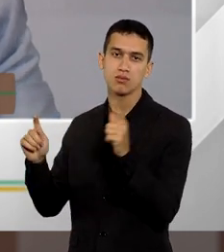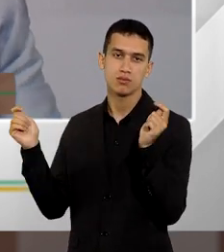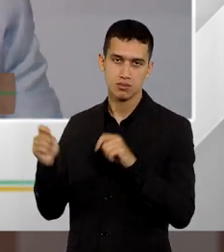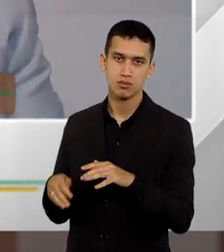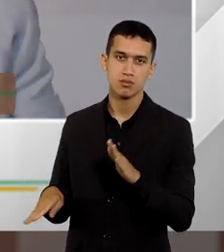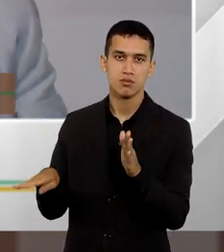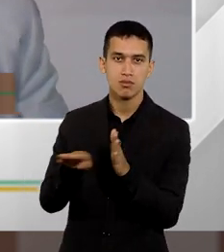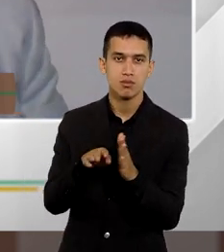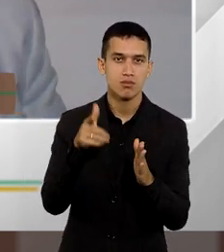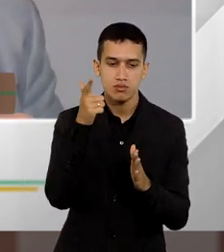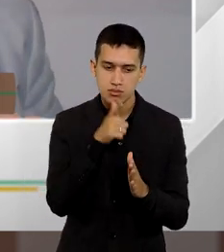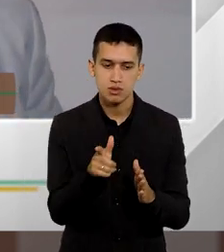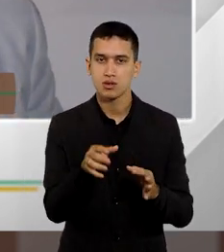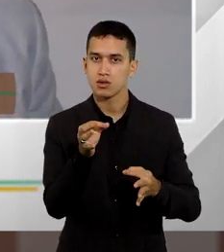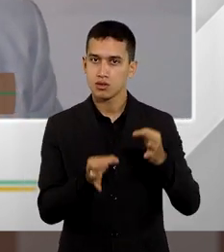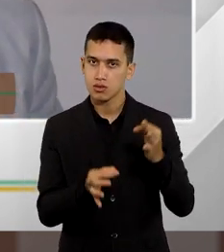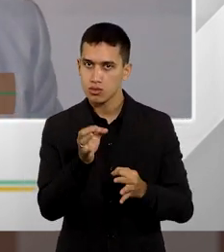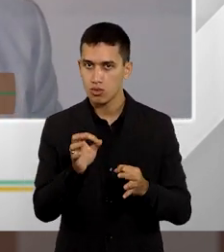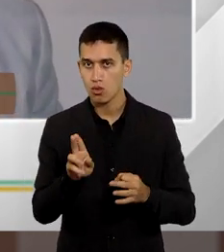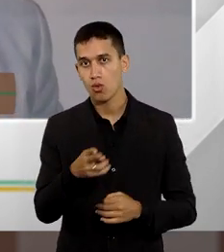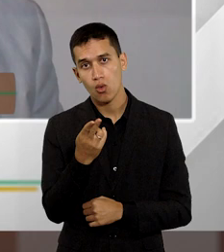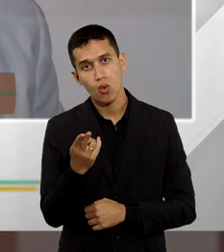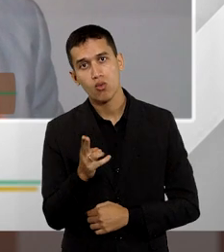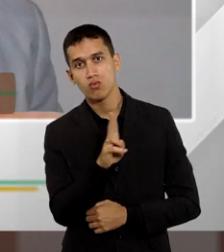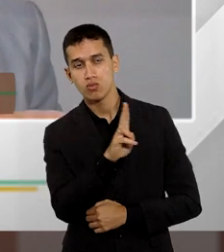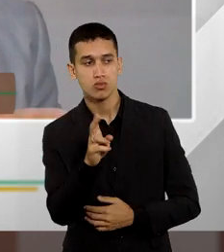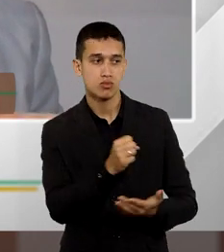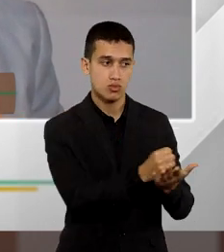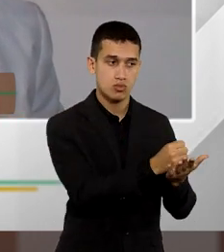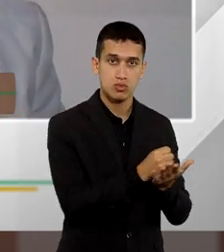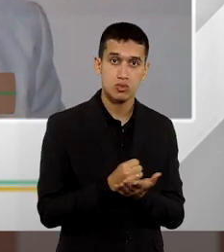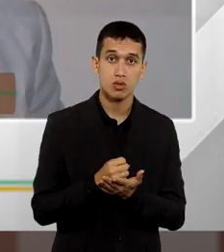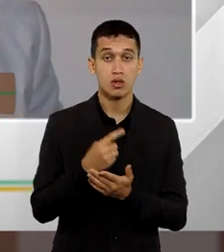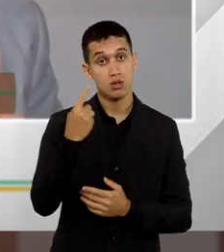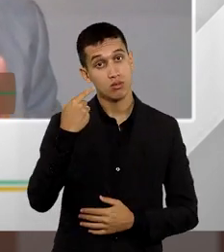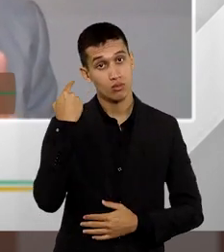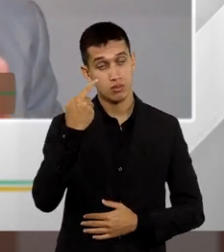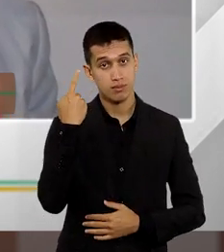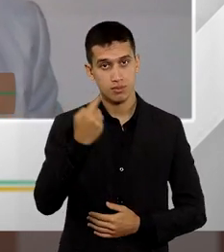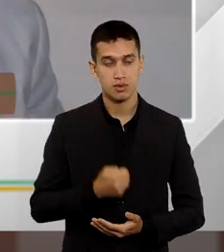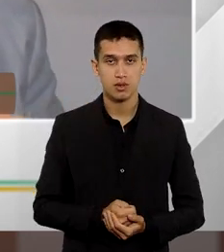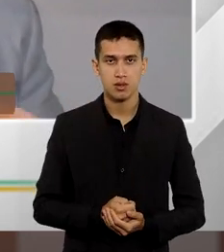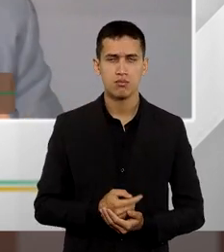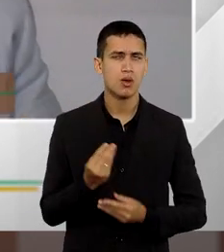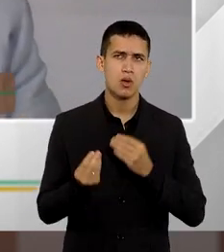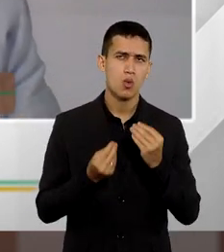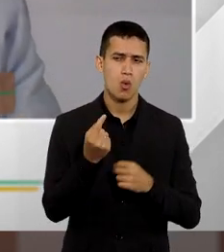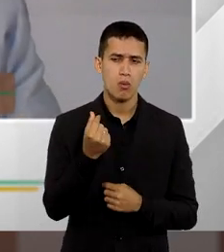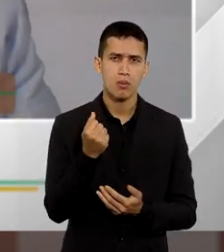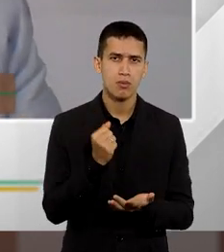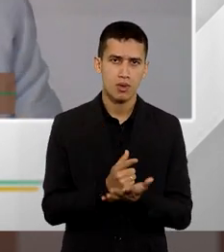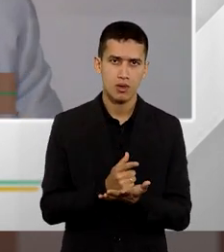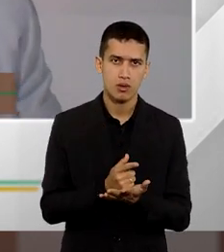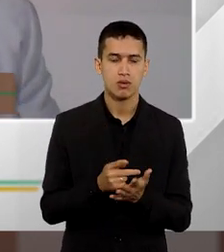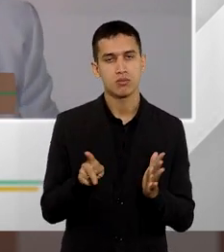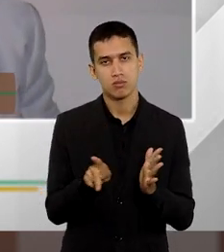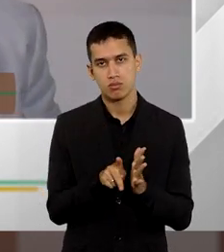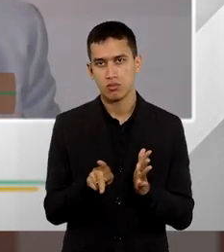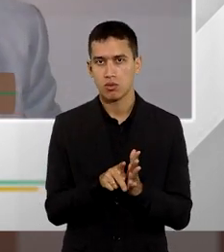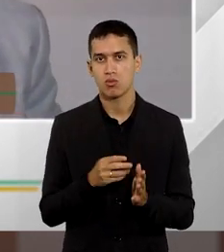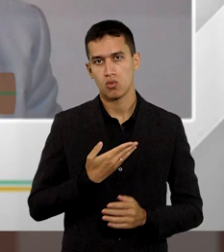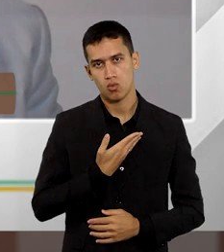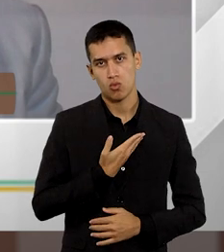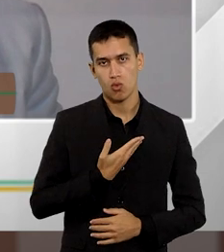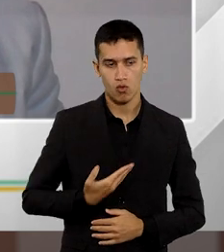justiça, ou então ele vai nomear um advogado da ativa. Esse advogado da ativa é remunerado através de honorários da ativa, que são